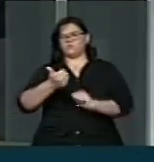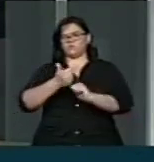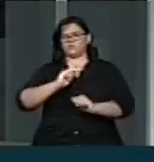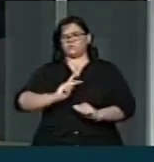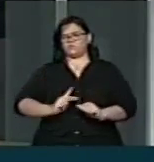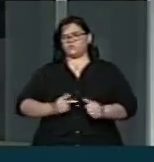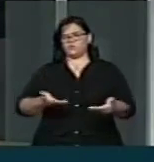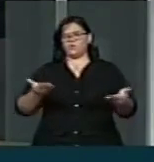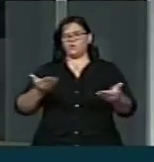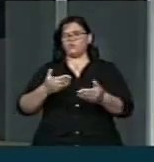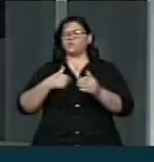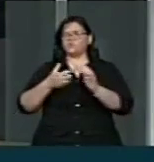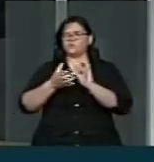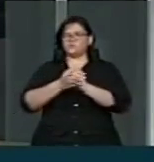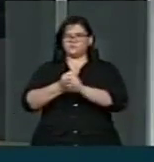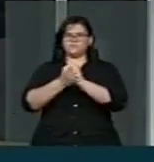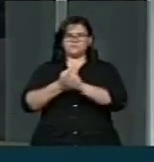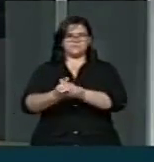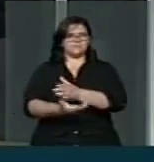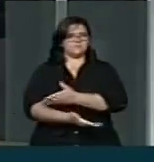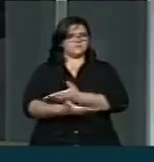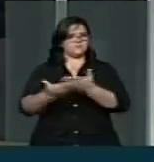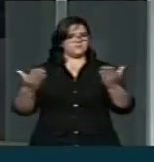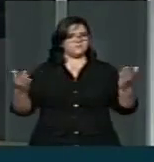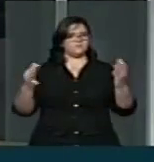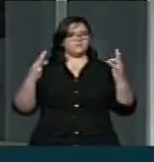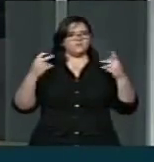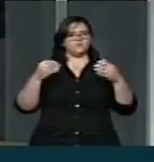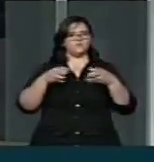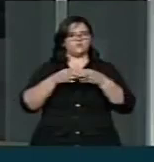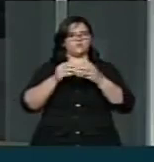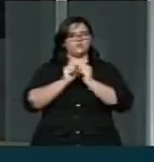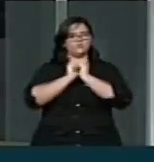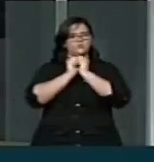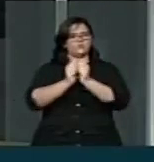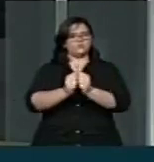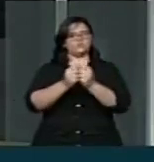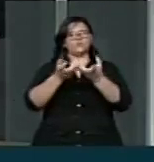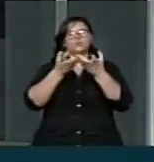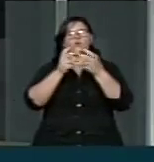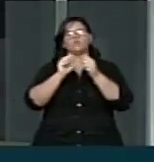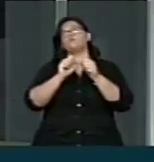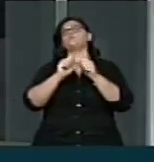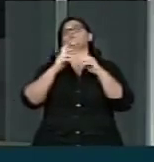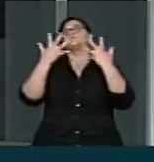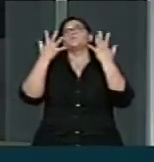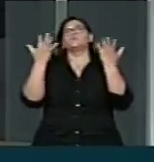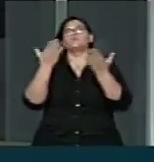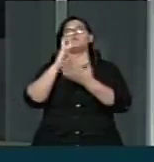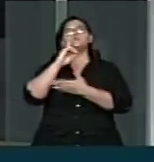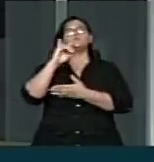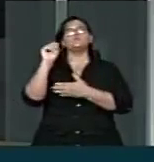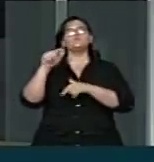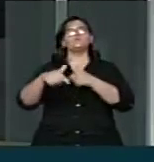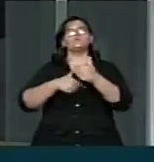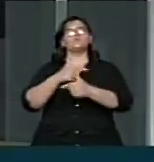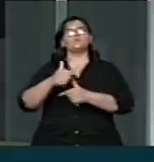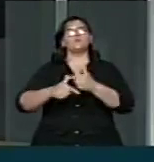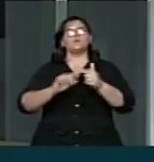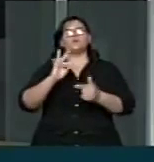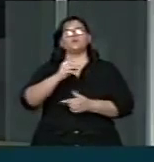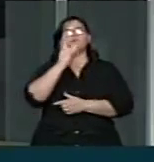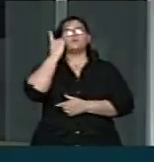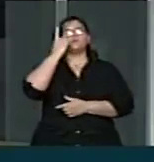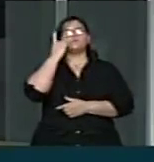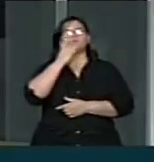solene, estender a todos os demais que tomaram a iniciativa, conjuntamente com V. Exª, e a todos os deputados desta Casa, que,